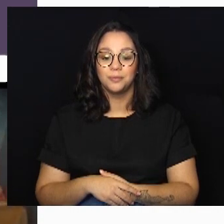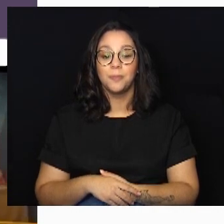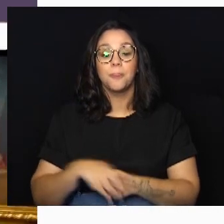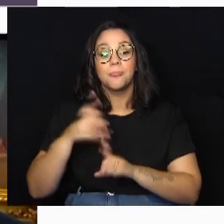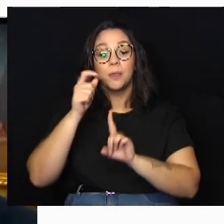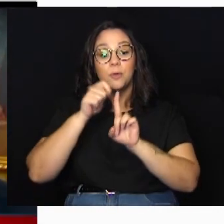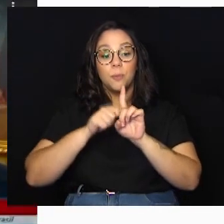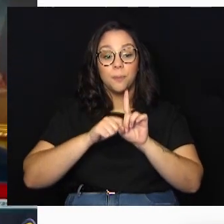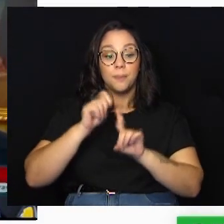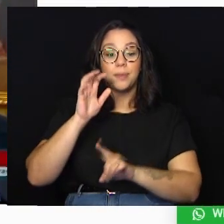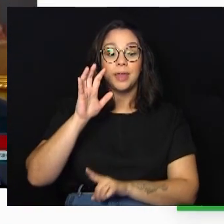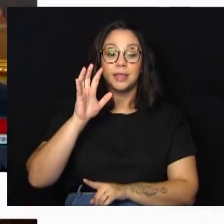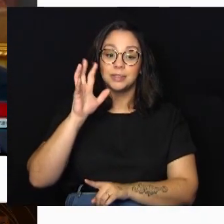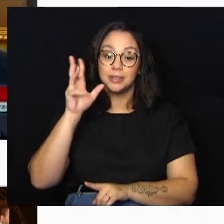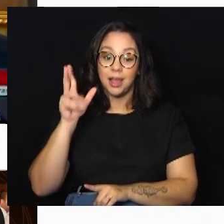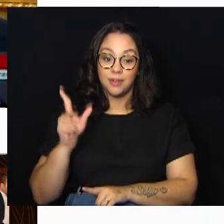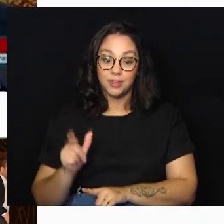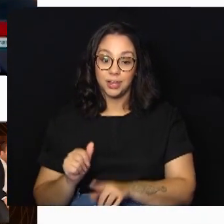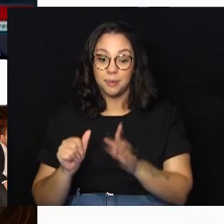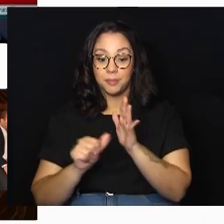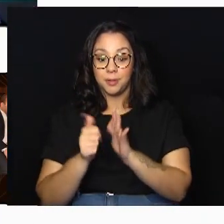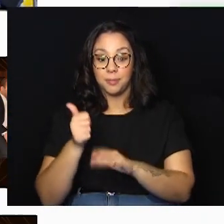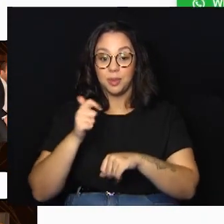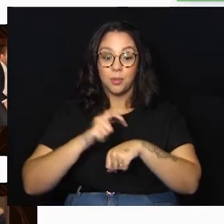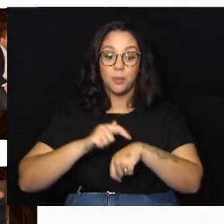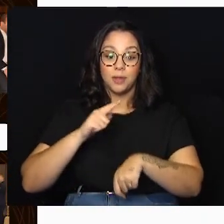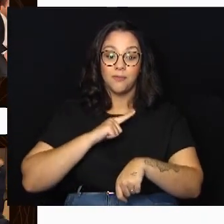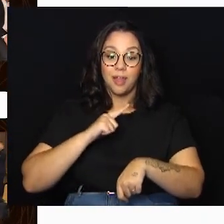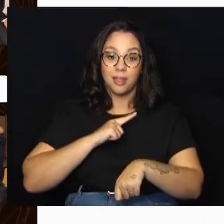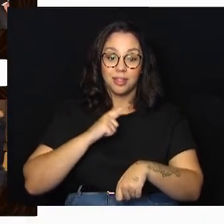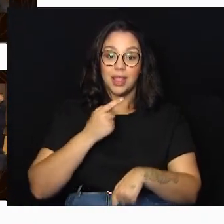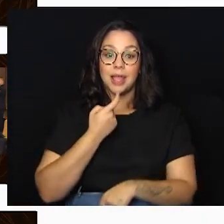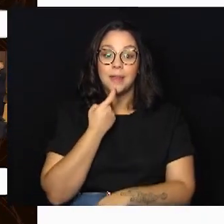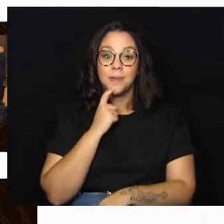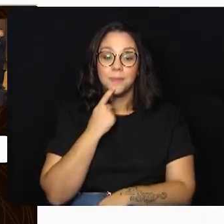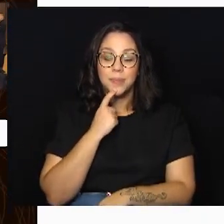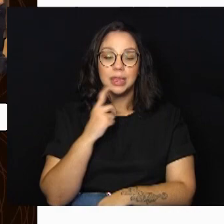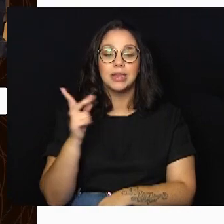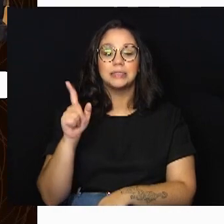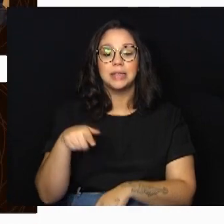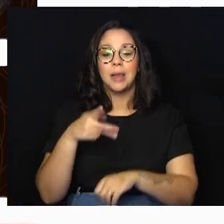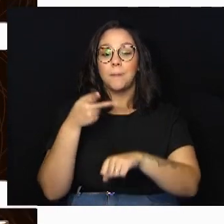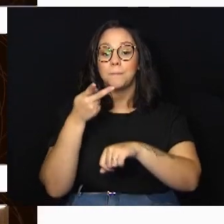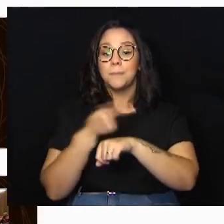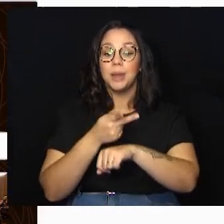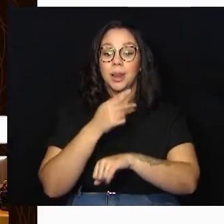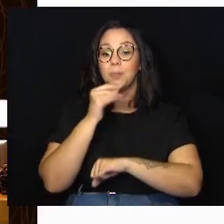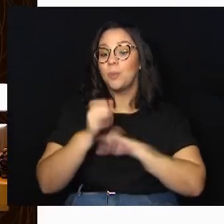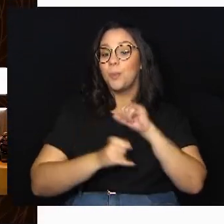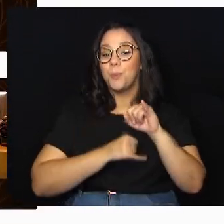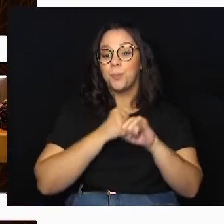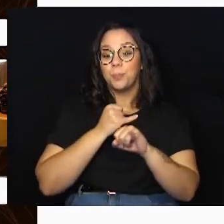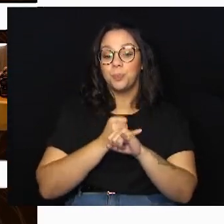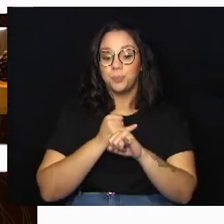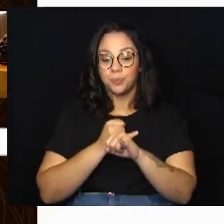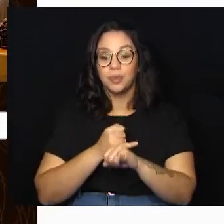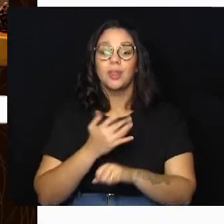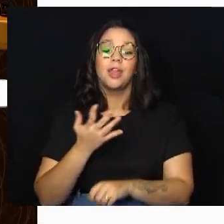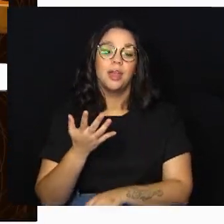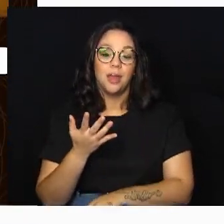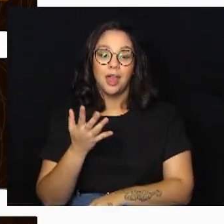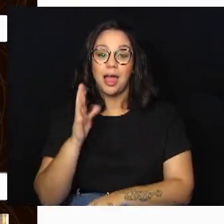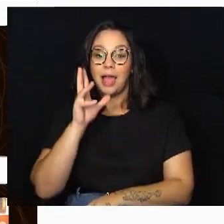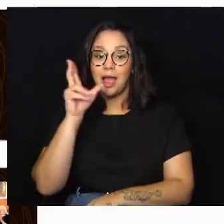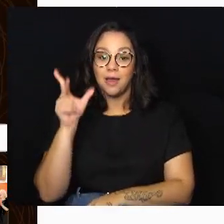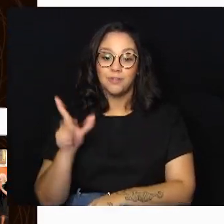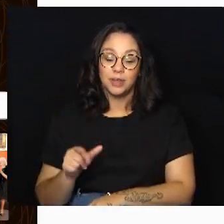No mês da África, pela primeira vez vai acontecer em Campinas o Prêmio Internacional Africa Friends nos dias